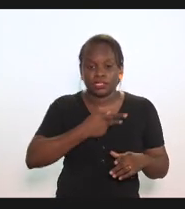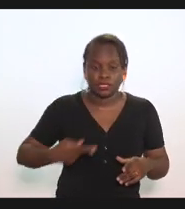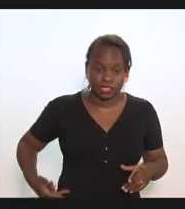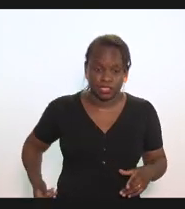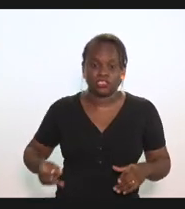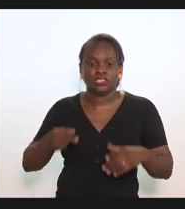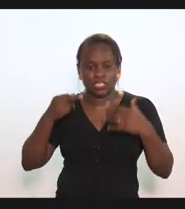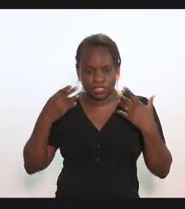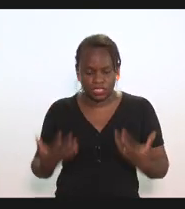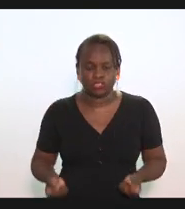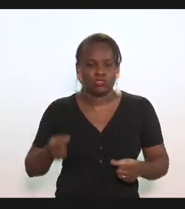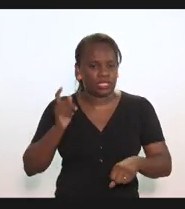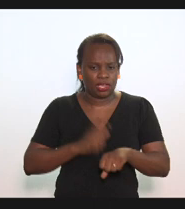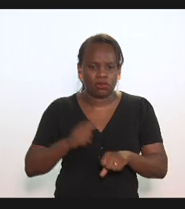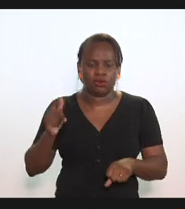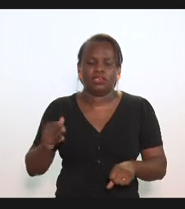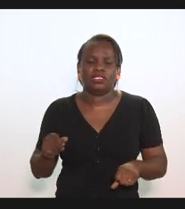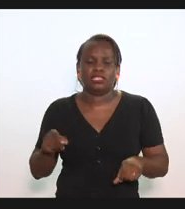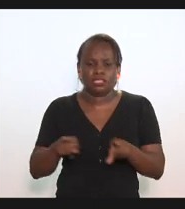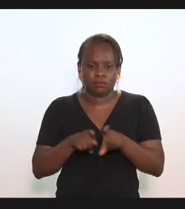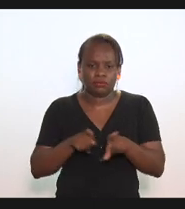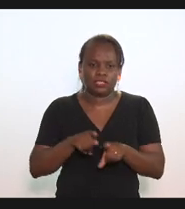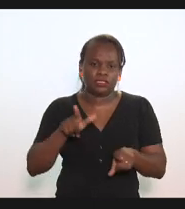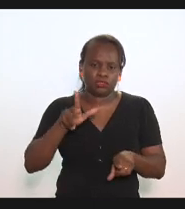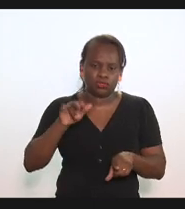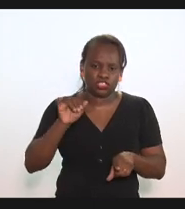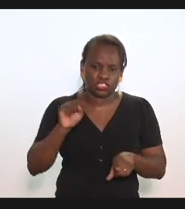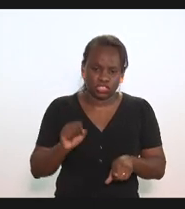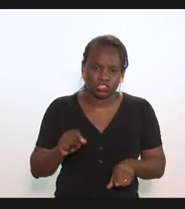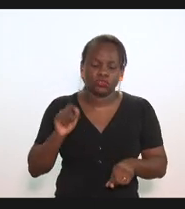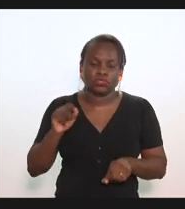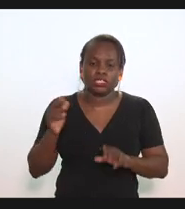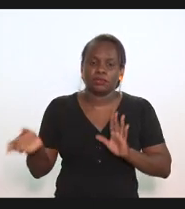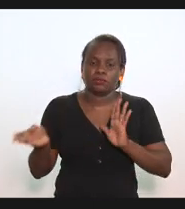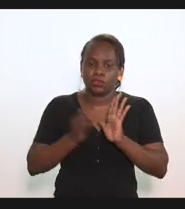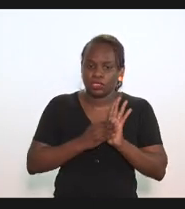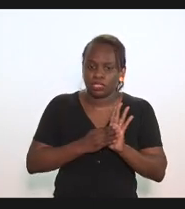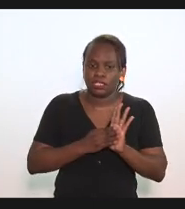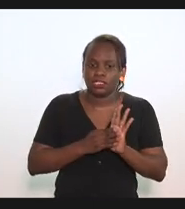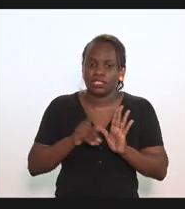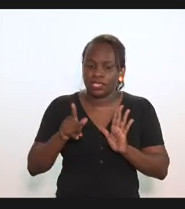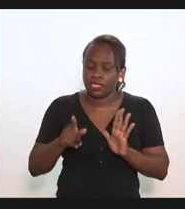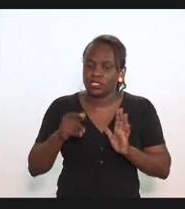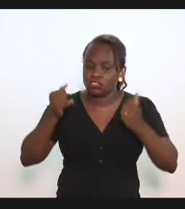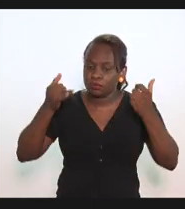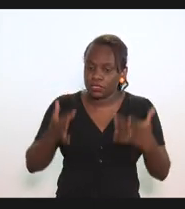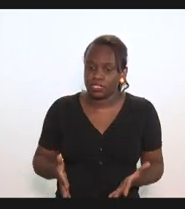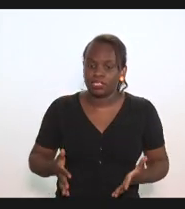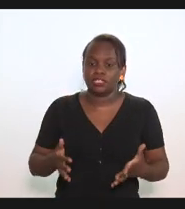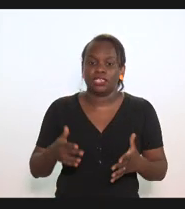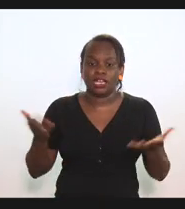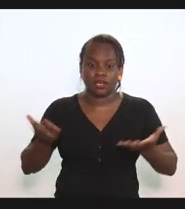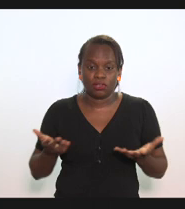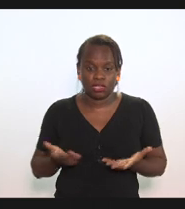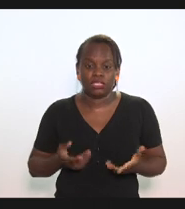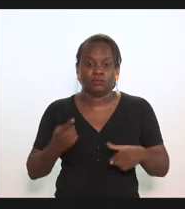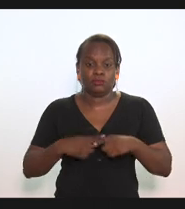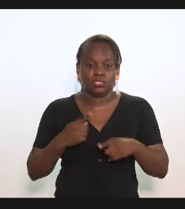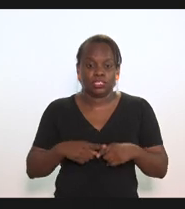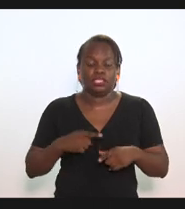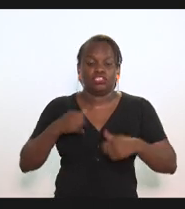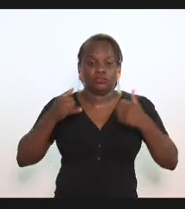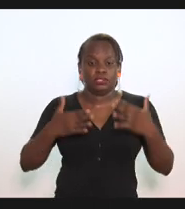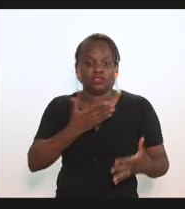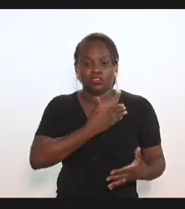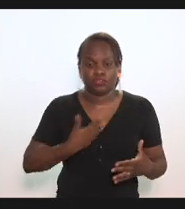prontamente acatada por vossa excelência seria de incluir esse pequeno debate agora já que estamos falando com